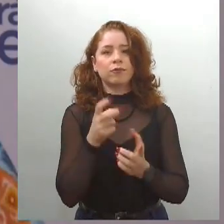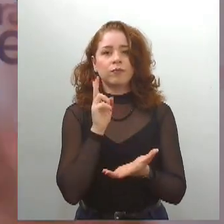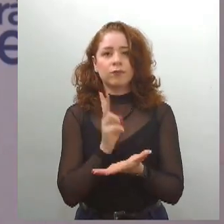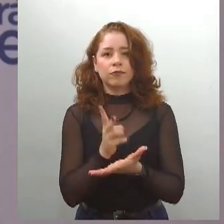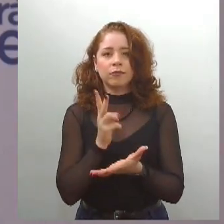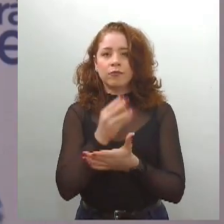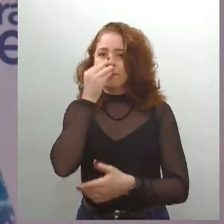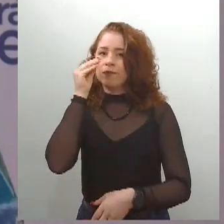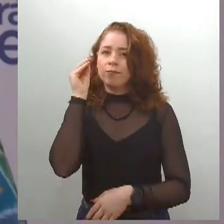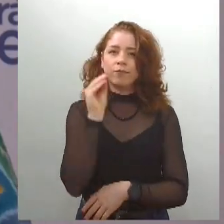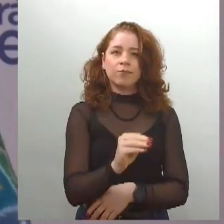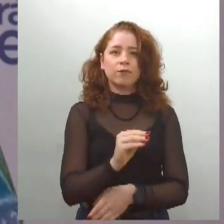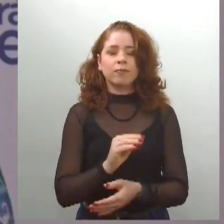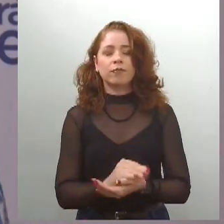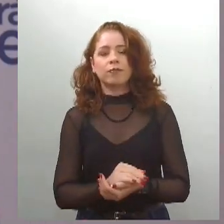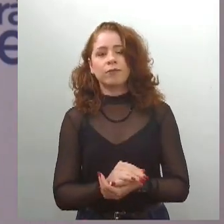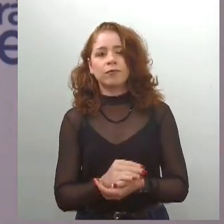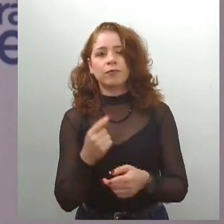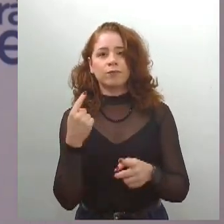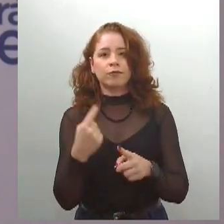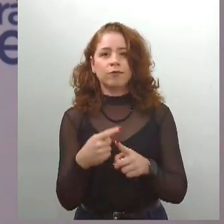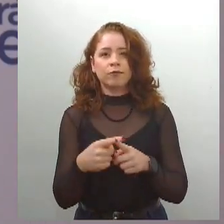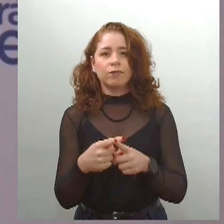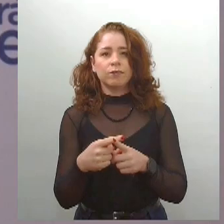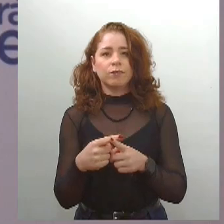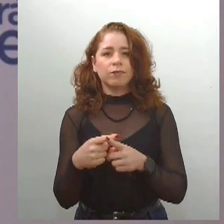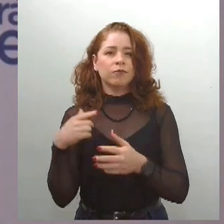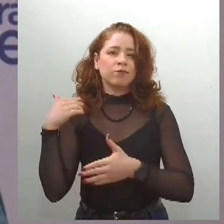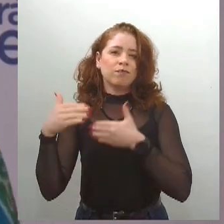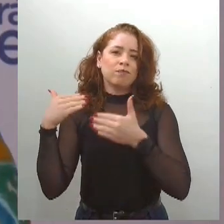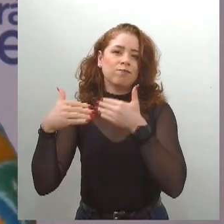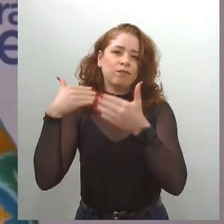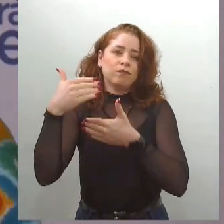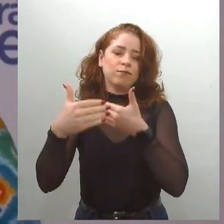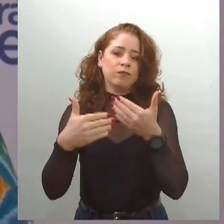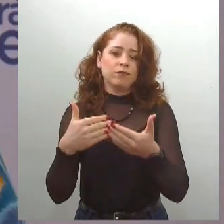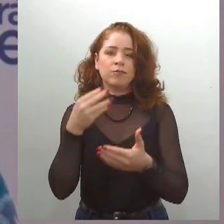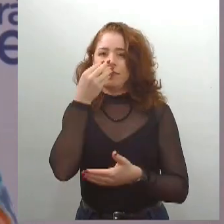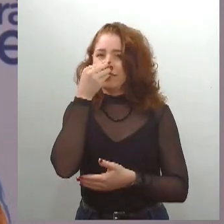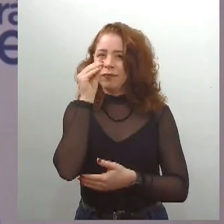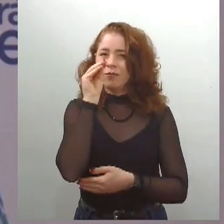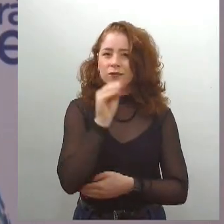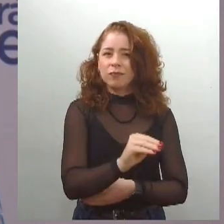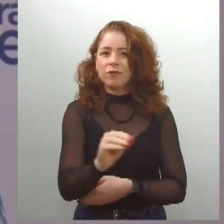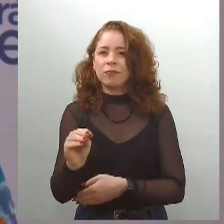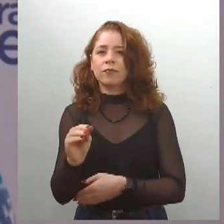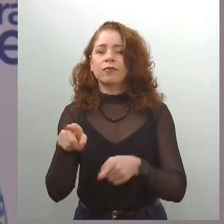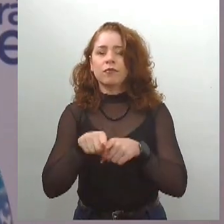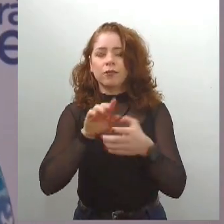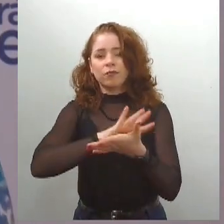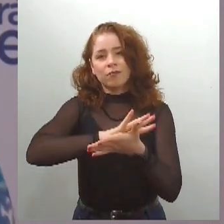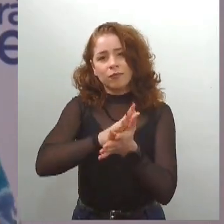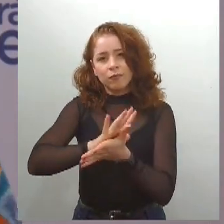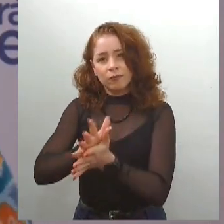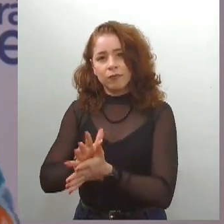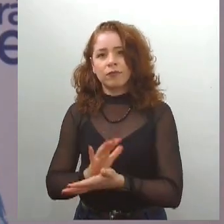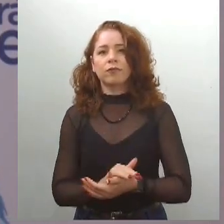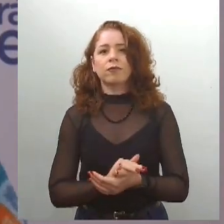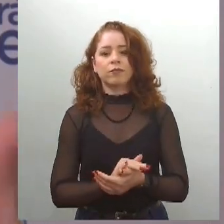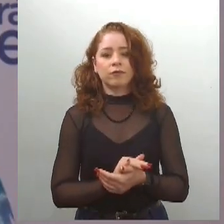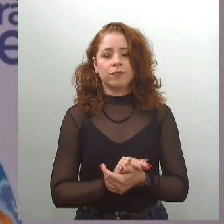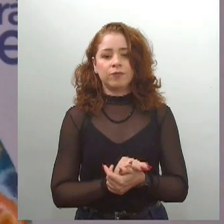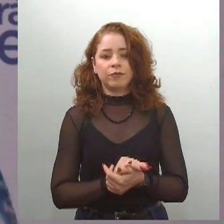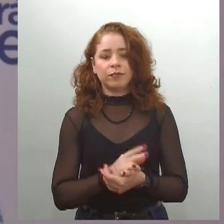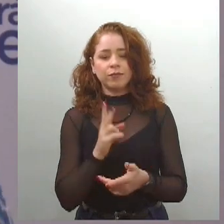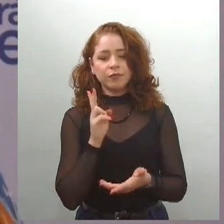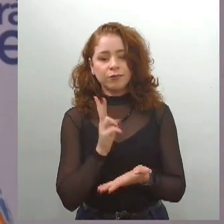por causa desse processo de discriminação, de preconceito e cada vez mais, eu acho que a